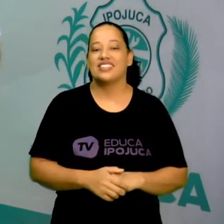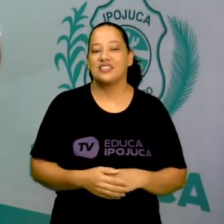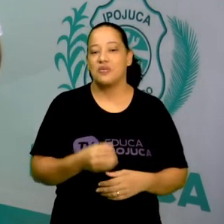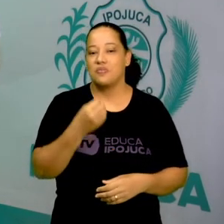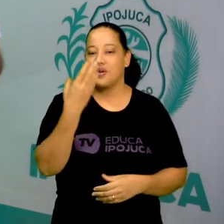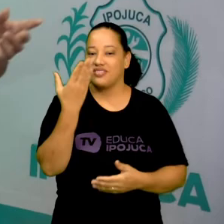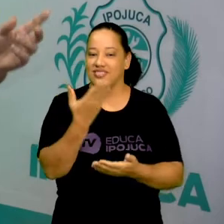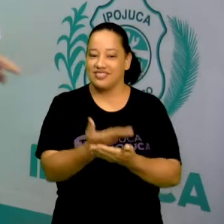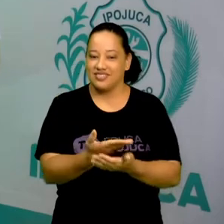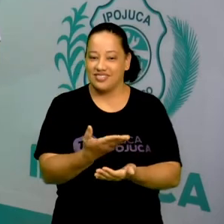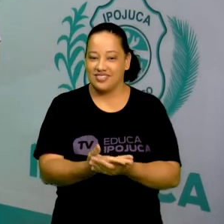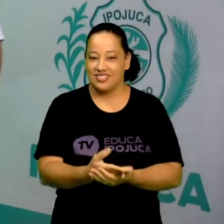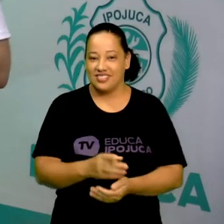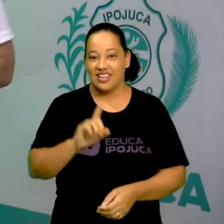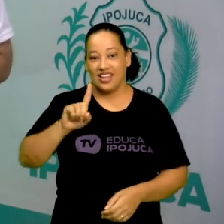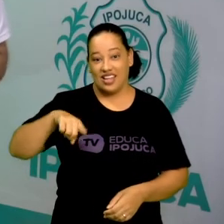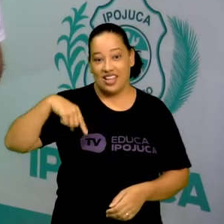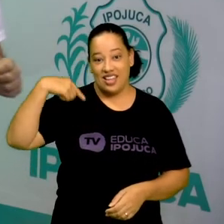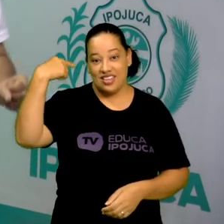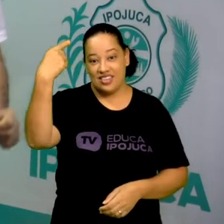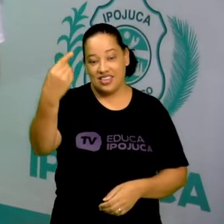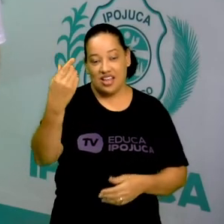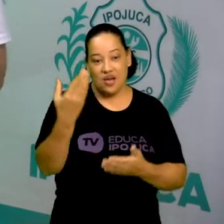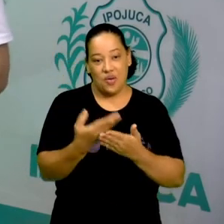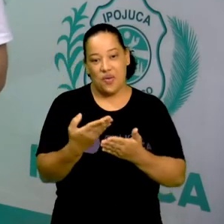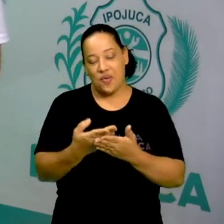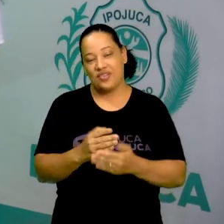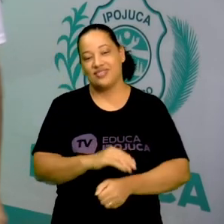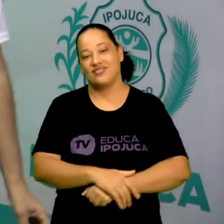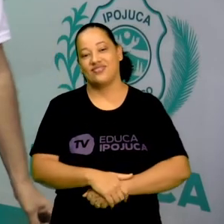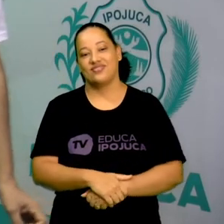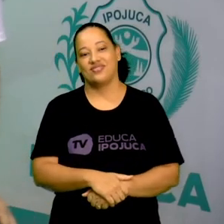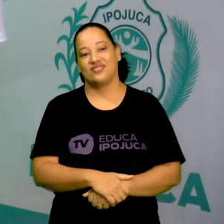Bons estudos e até a próxima aula!